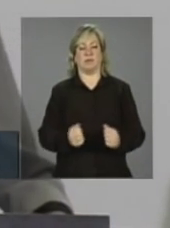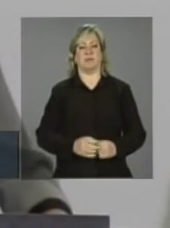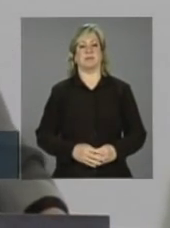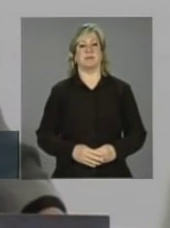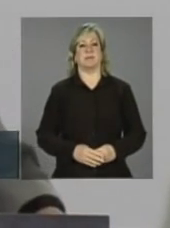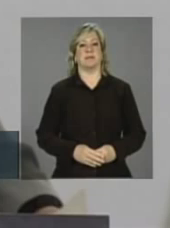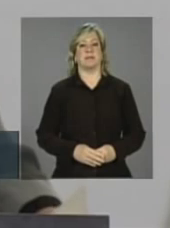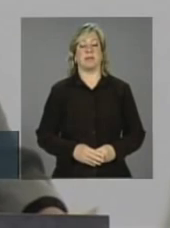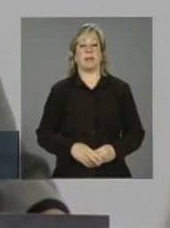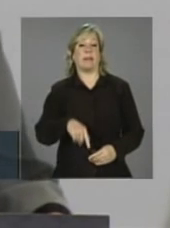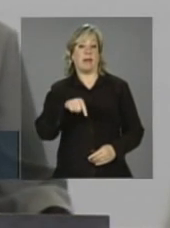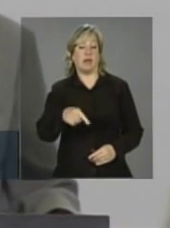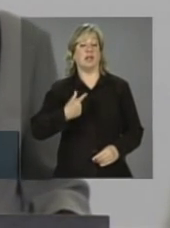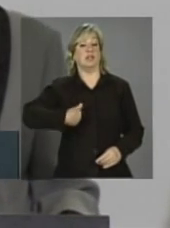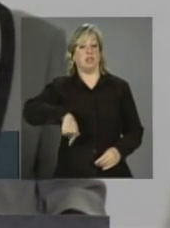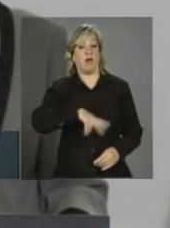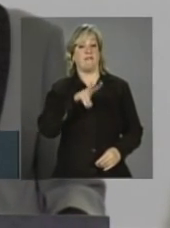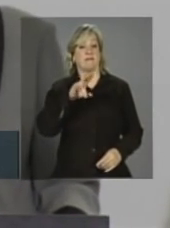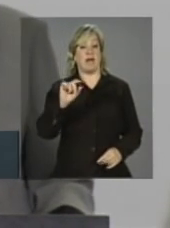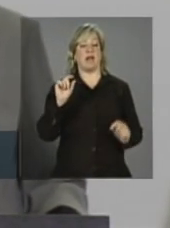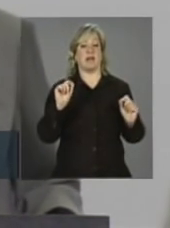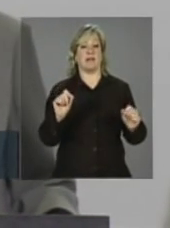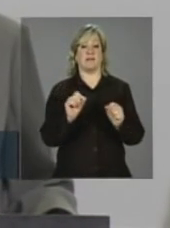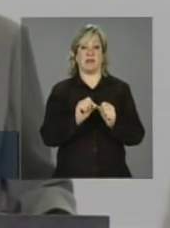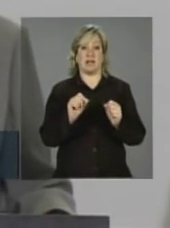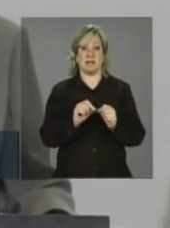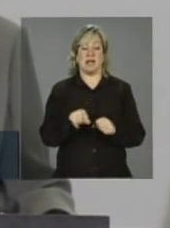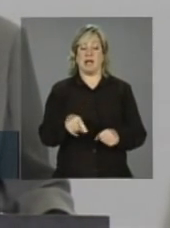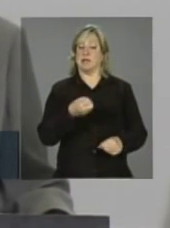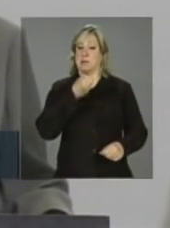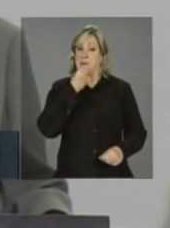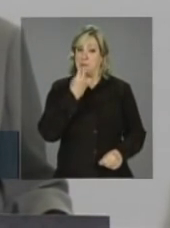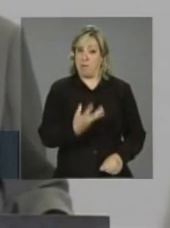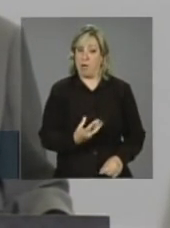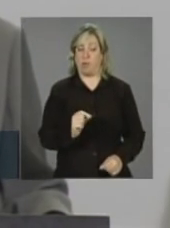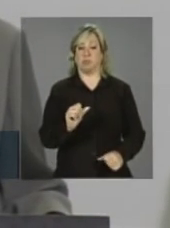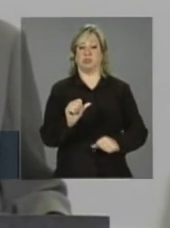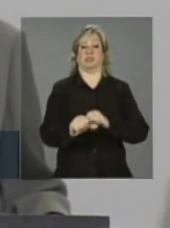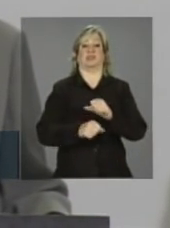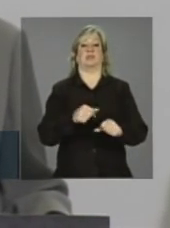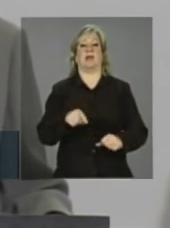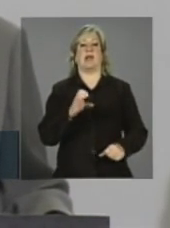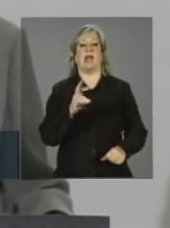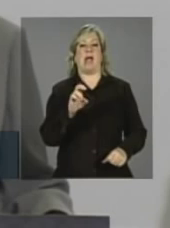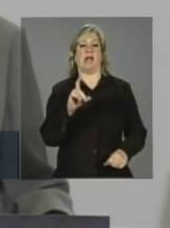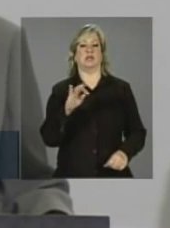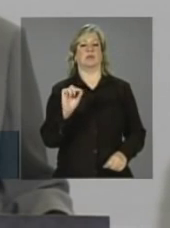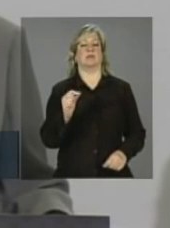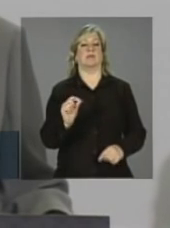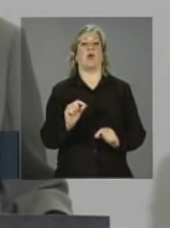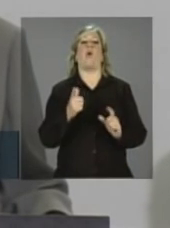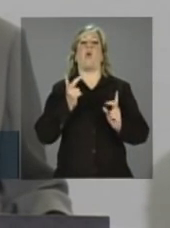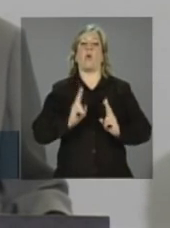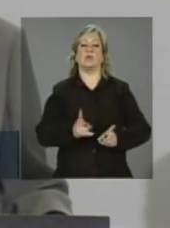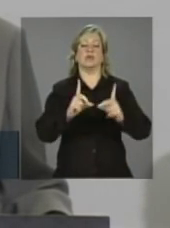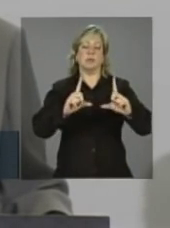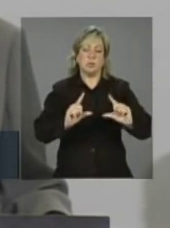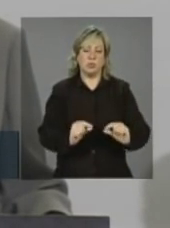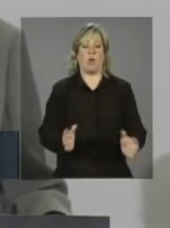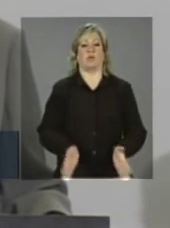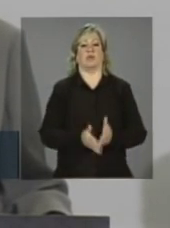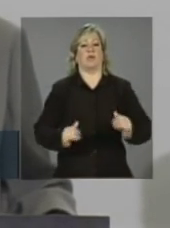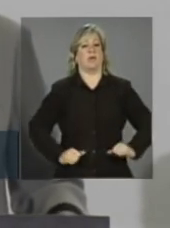Nós vamos mobilizar esse potencial transformador do crédito e vamos continuar diminuindo a pobreza e a